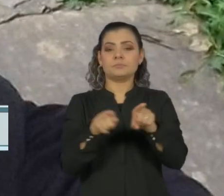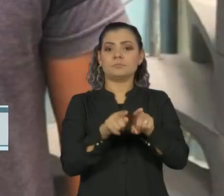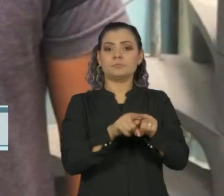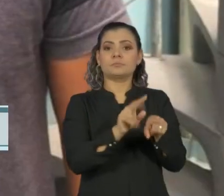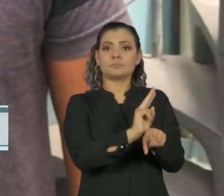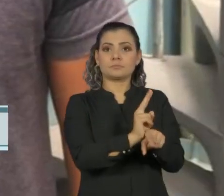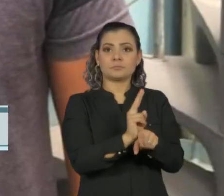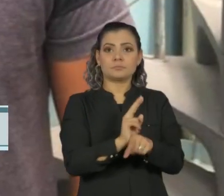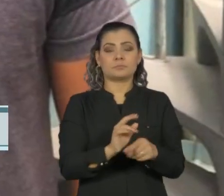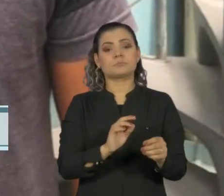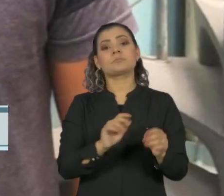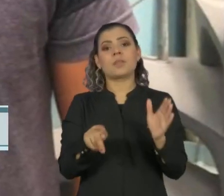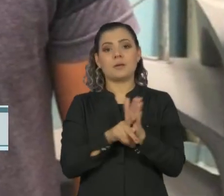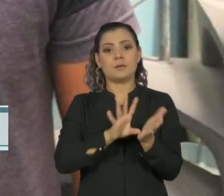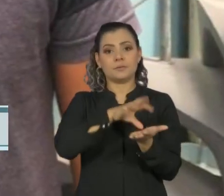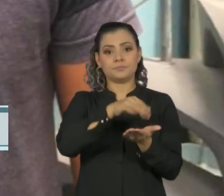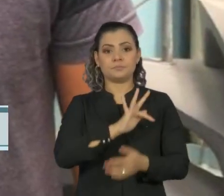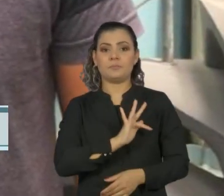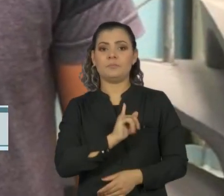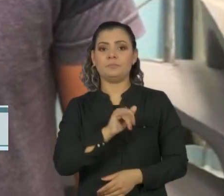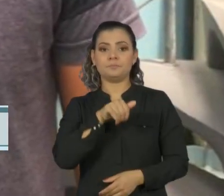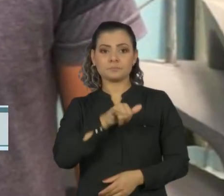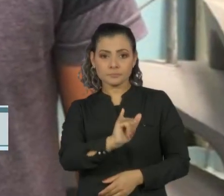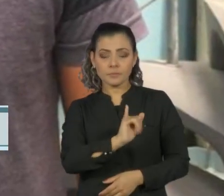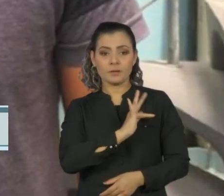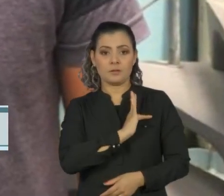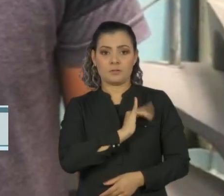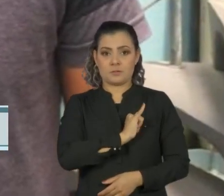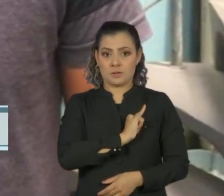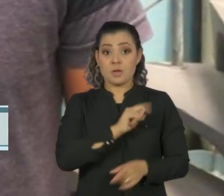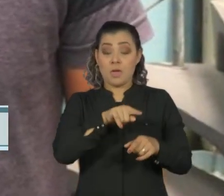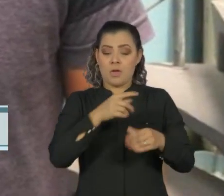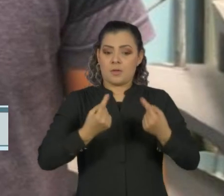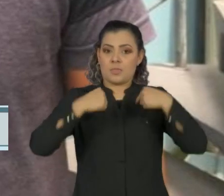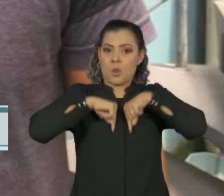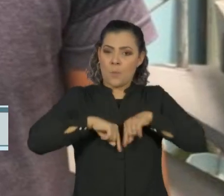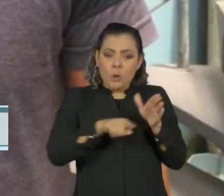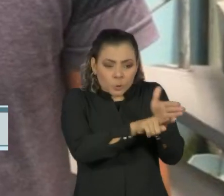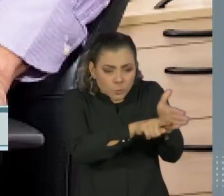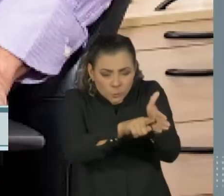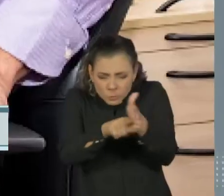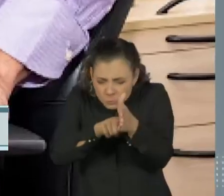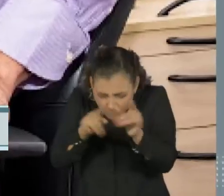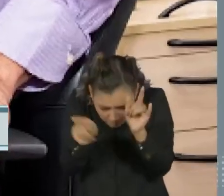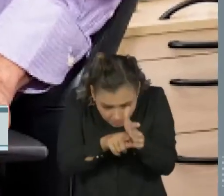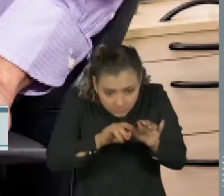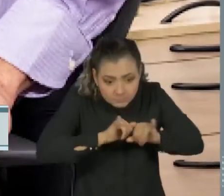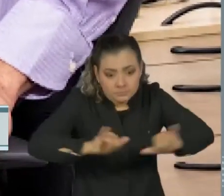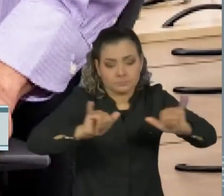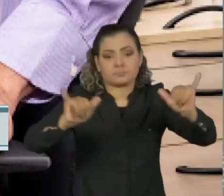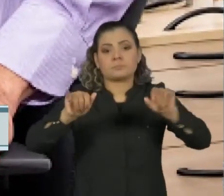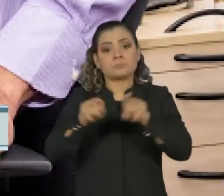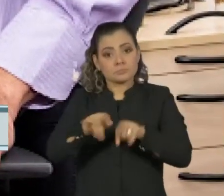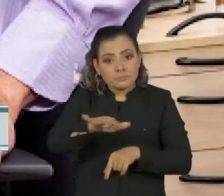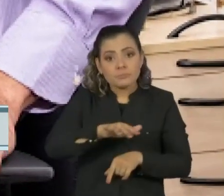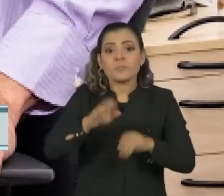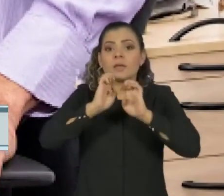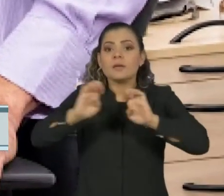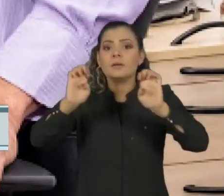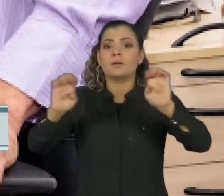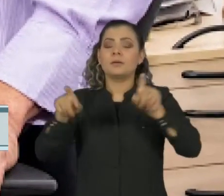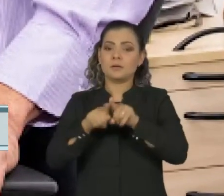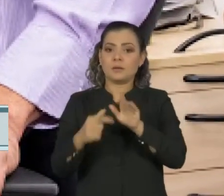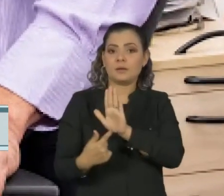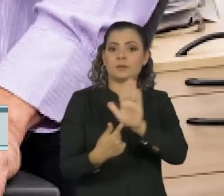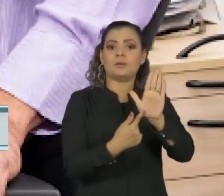-Contatados, da Fundação Nacional do Índio, a FUNAI. Ricardo é antropólogo e atuou como missionário numa ONG que prega a evangelização